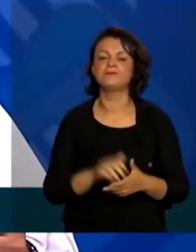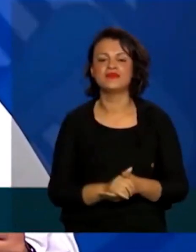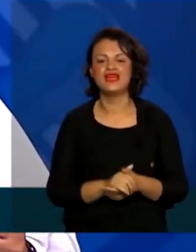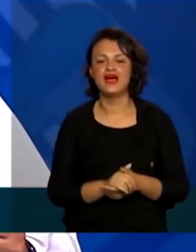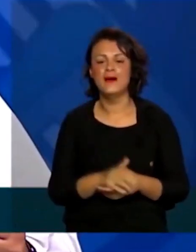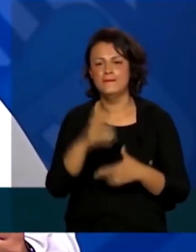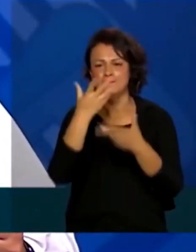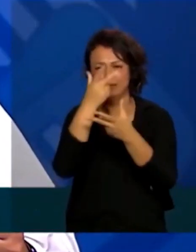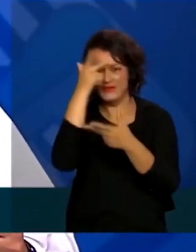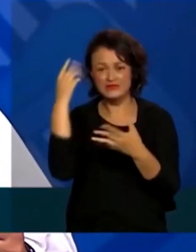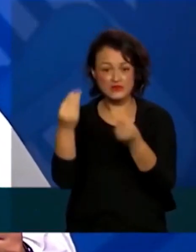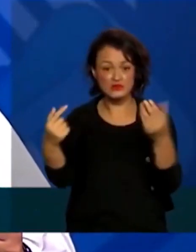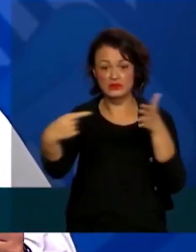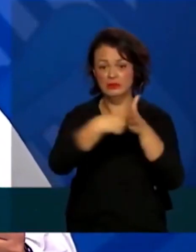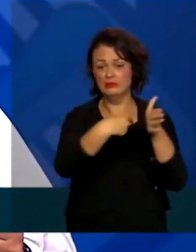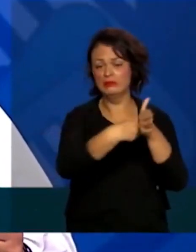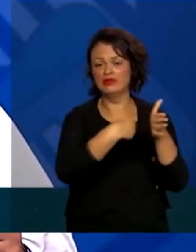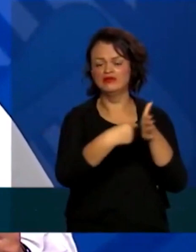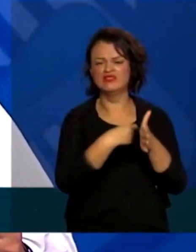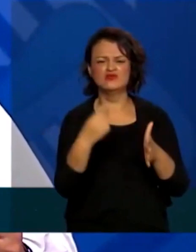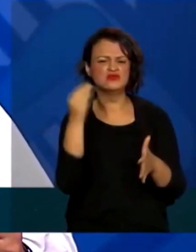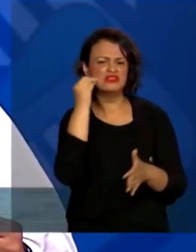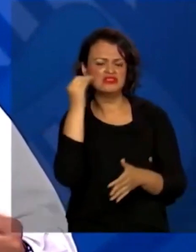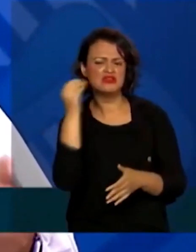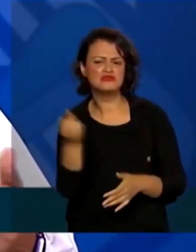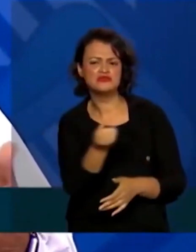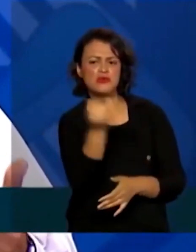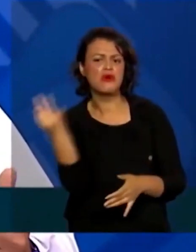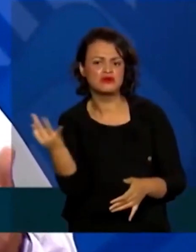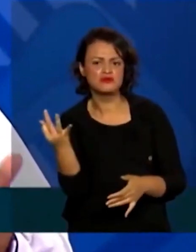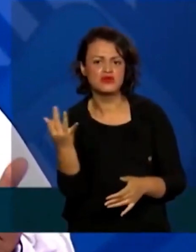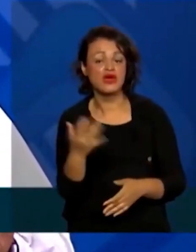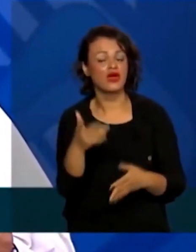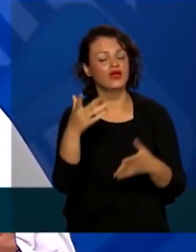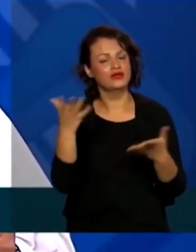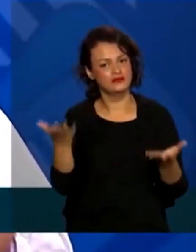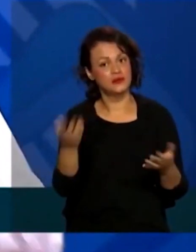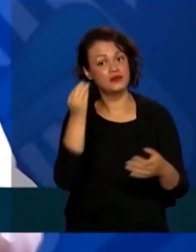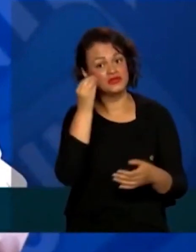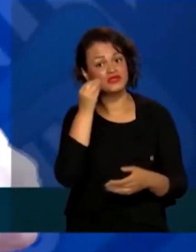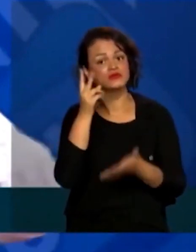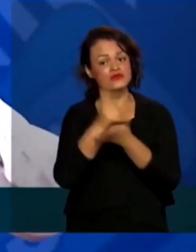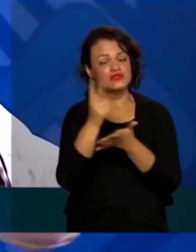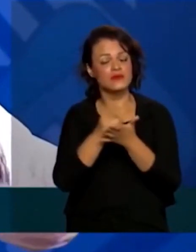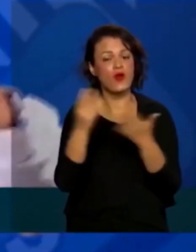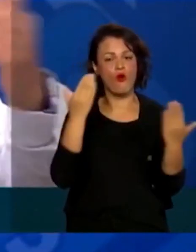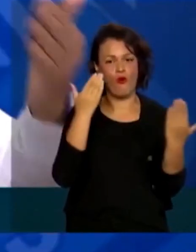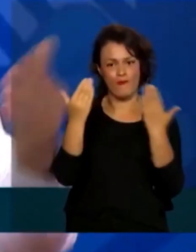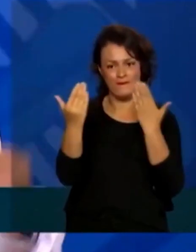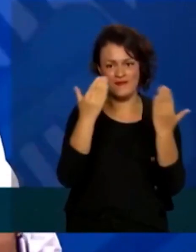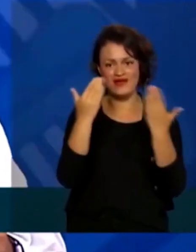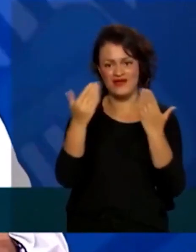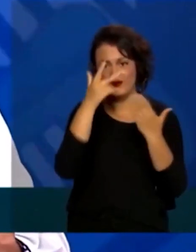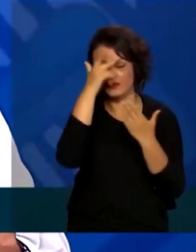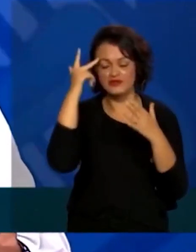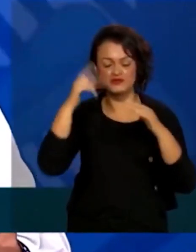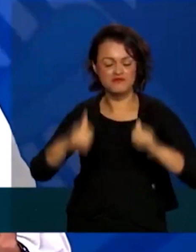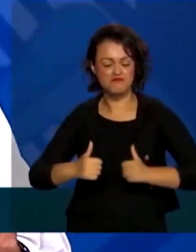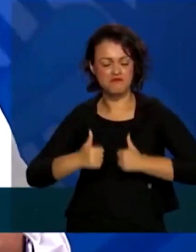questionado em relação ao nosso número de testes e eu tenho procurado sempre nos compararmos com os melhores.